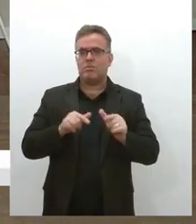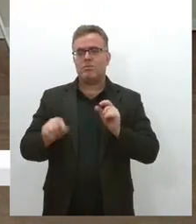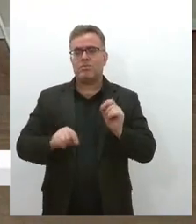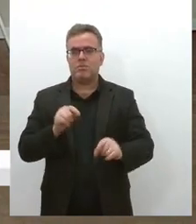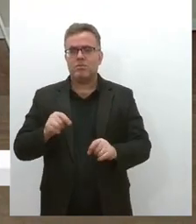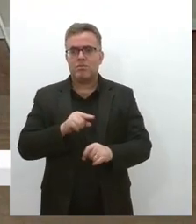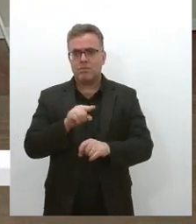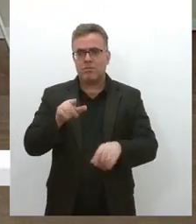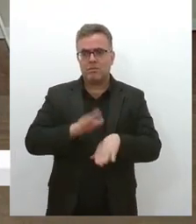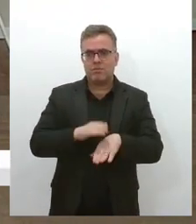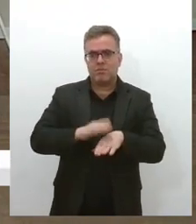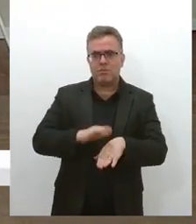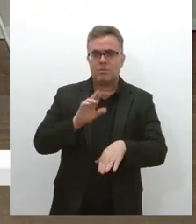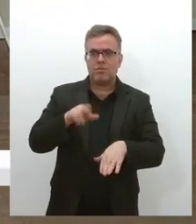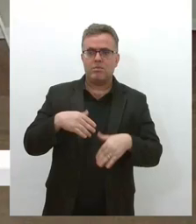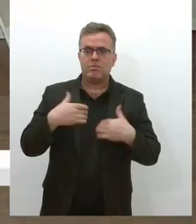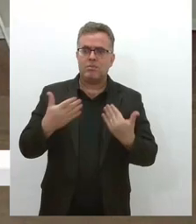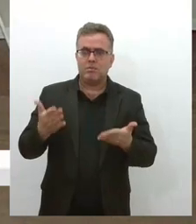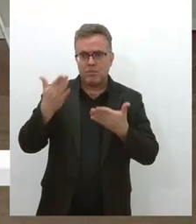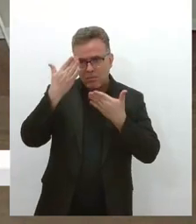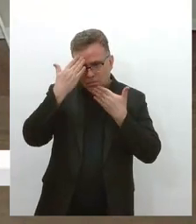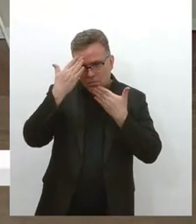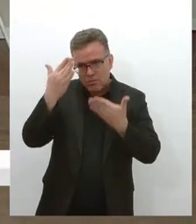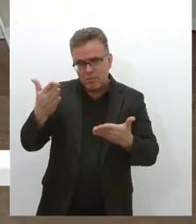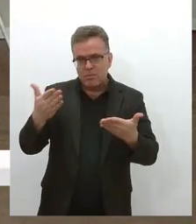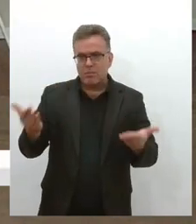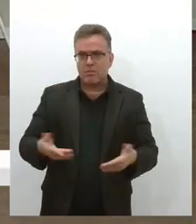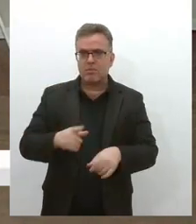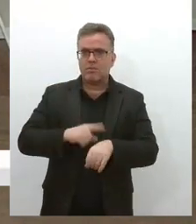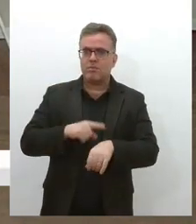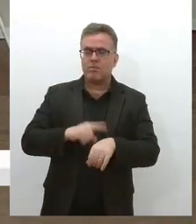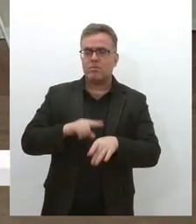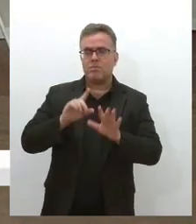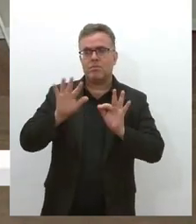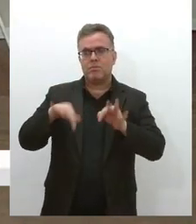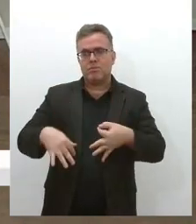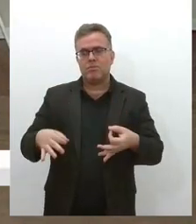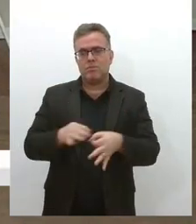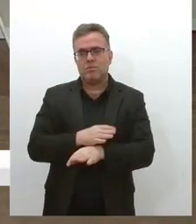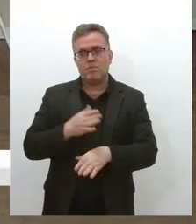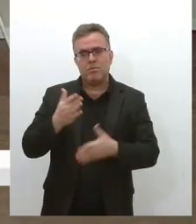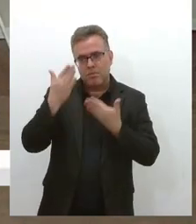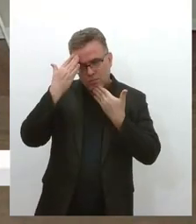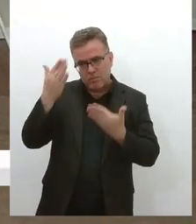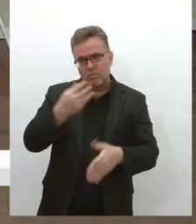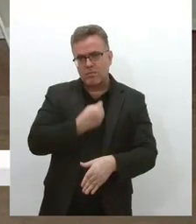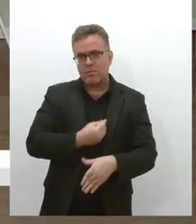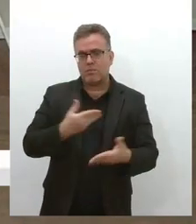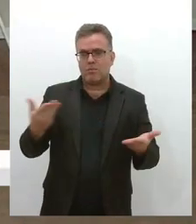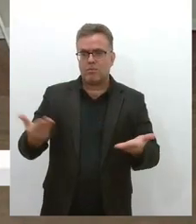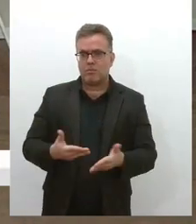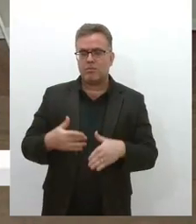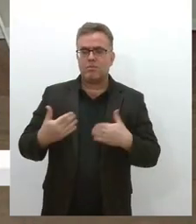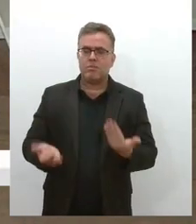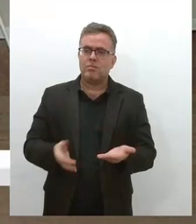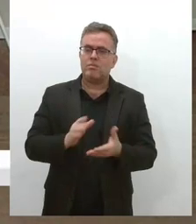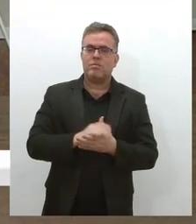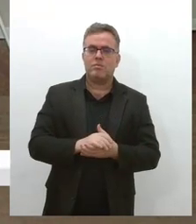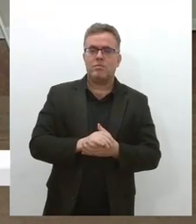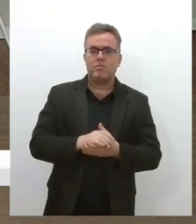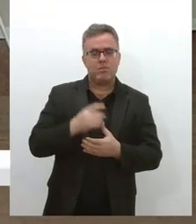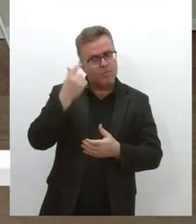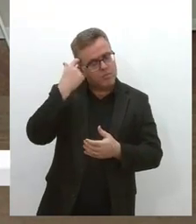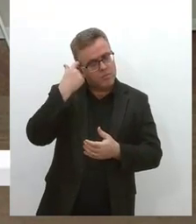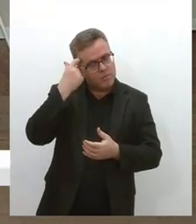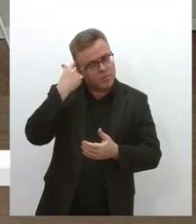parte. Eu te agradeço muito, o nosso tempo infelizmente acabou, agradeço muito sua participação aqui no programa, parabéns pela